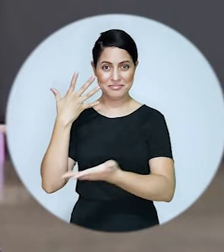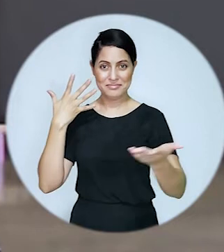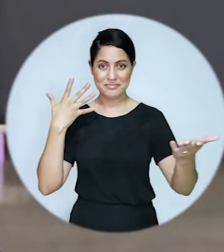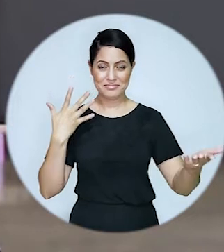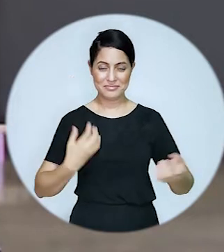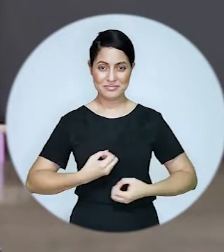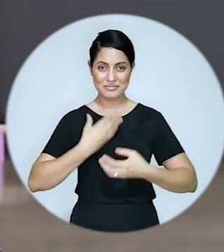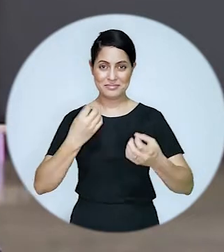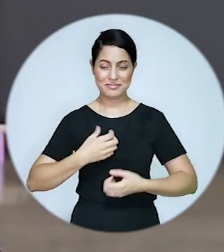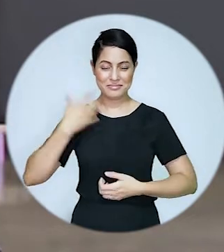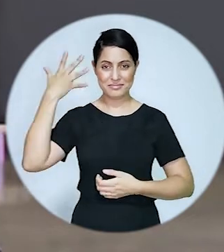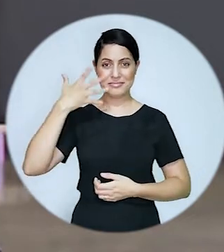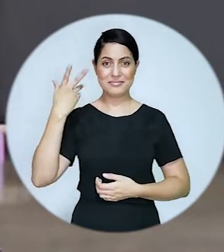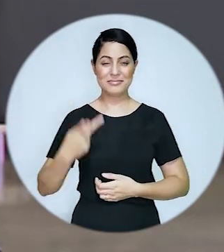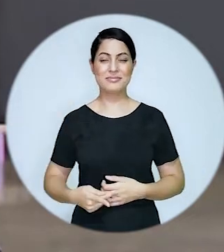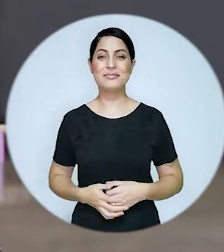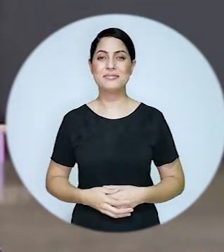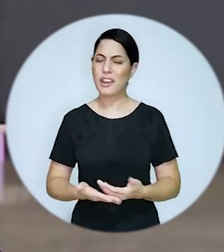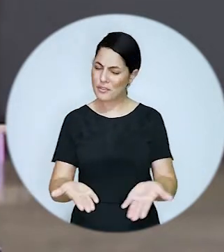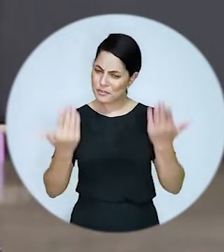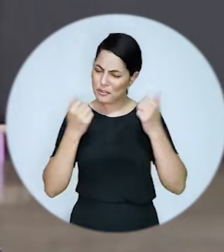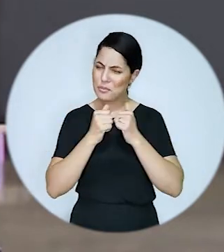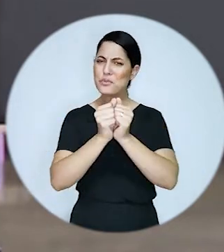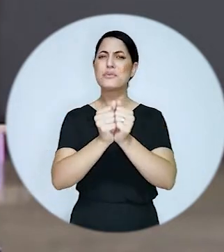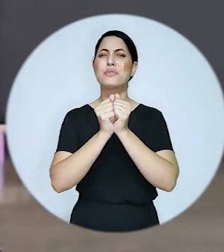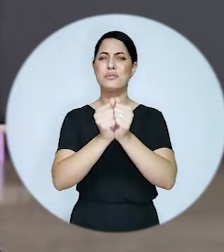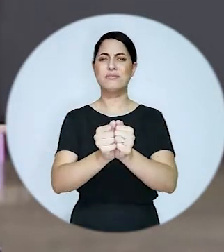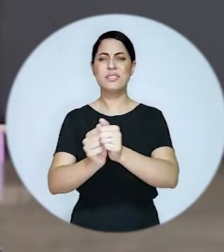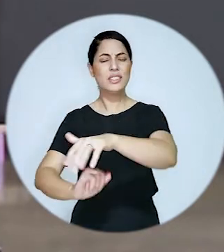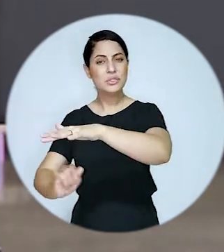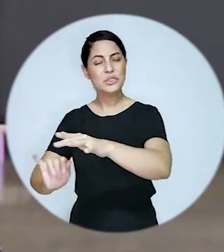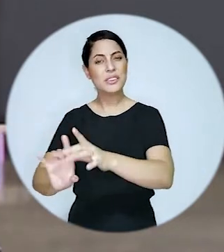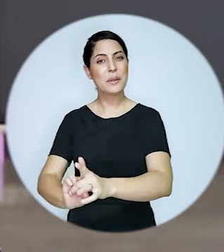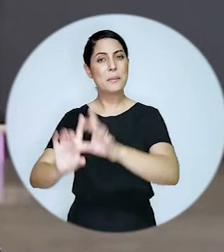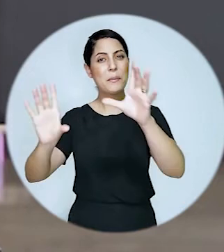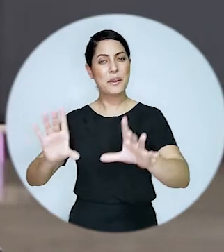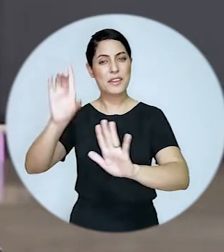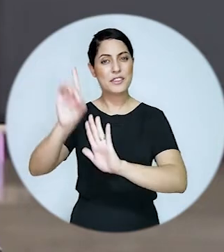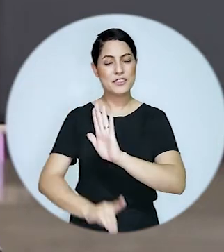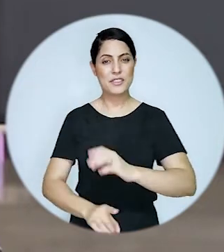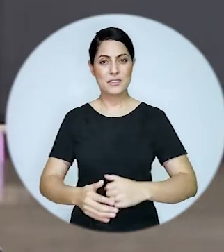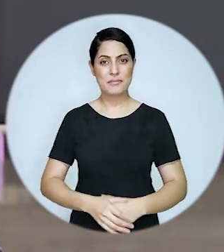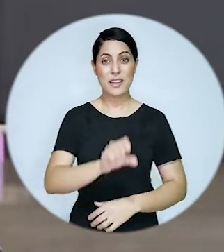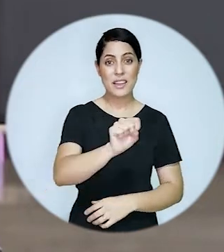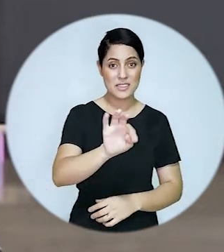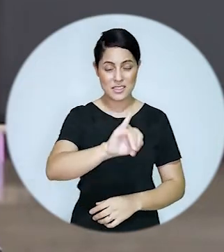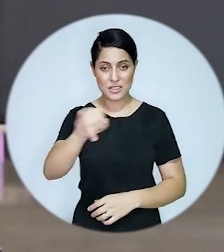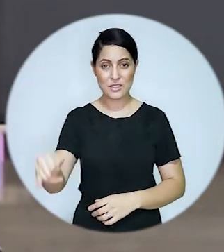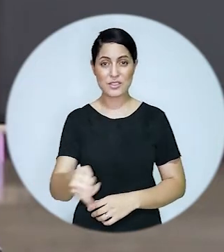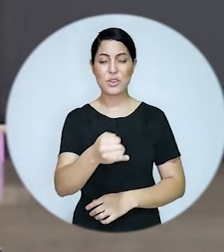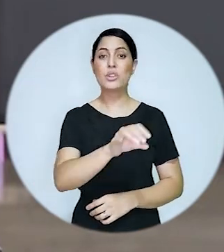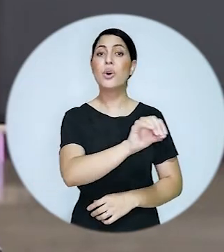que irão abrilhantar este conclave. Sigamos juntos, instituições democráticas,